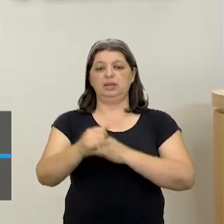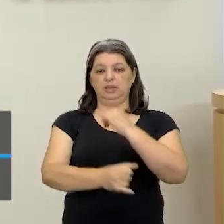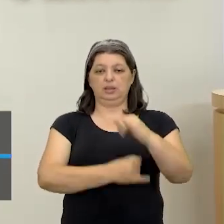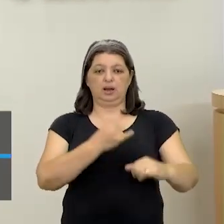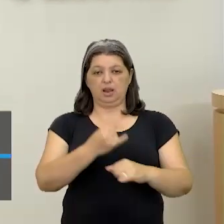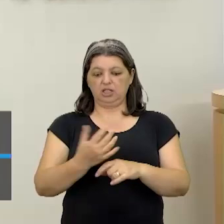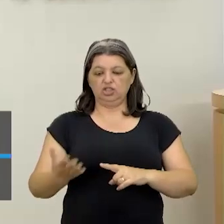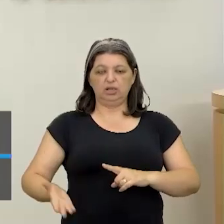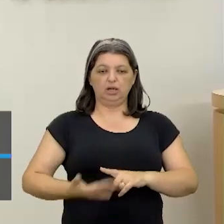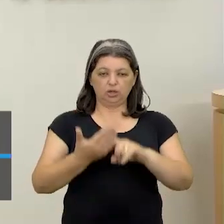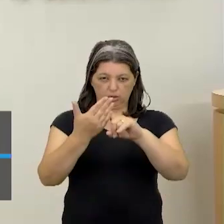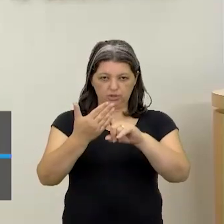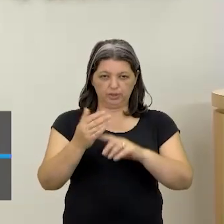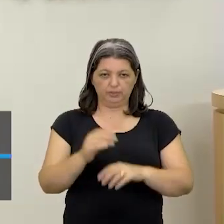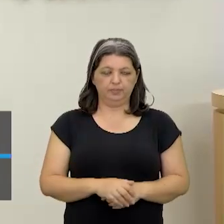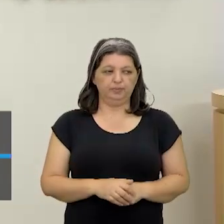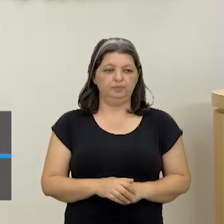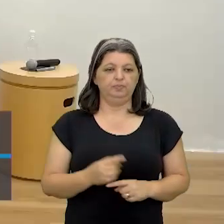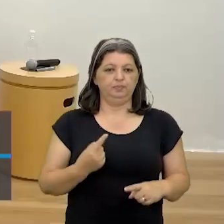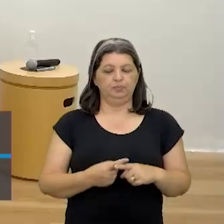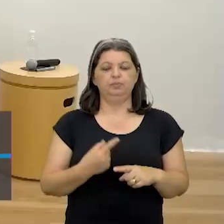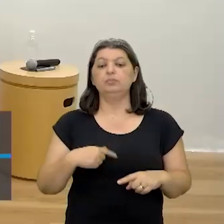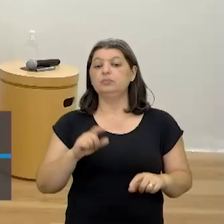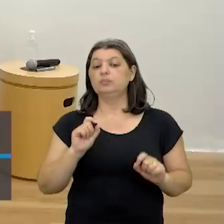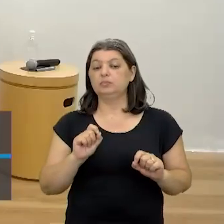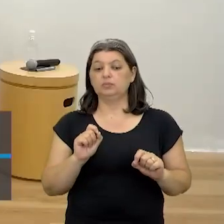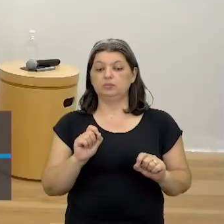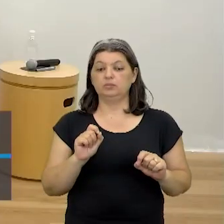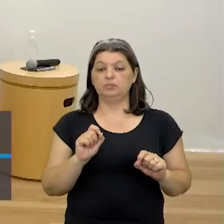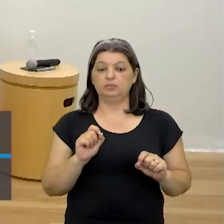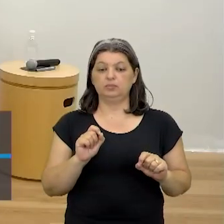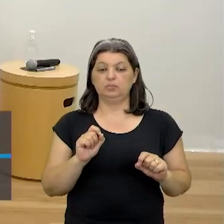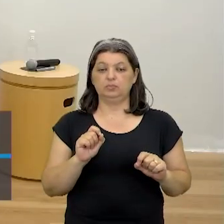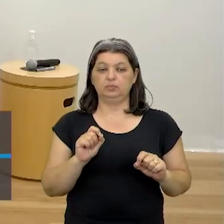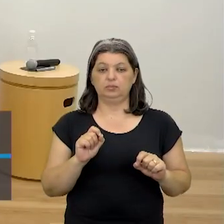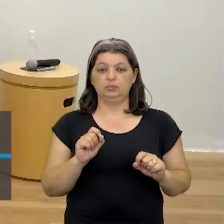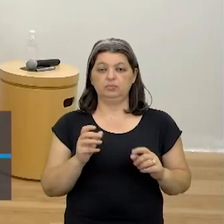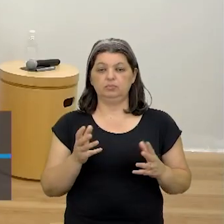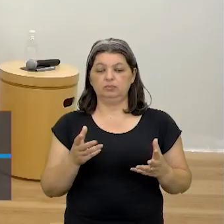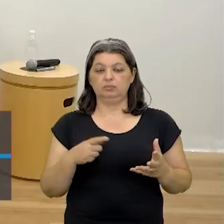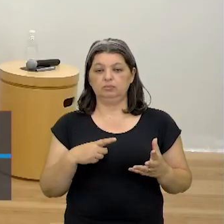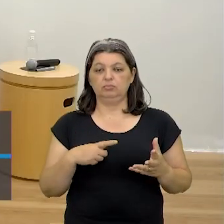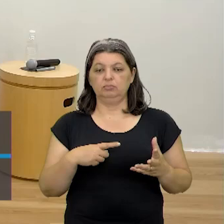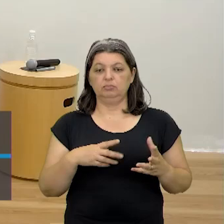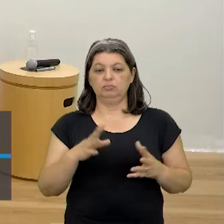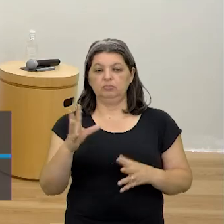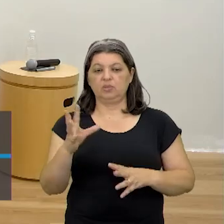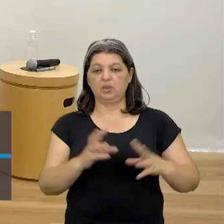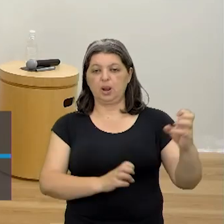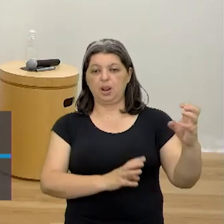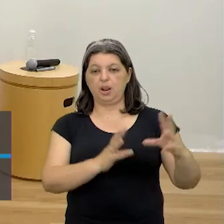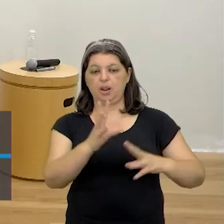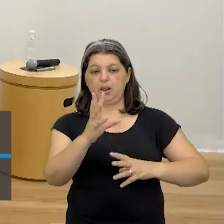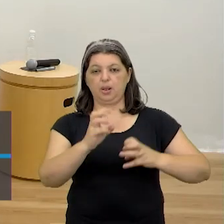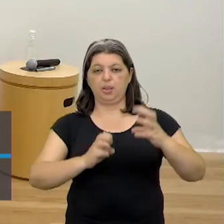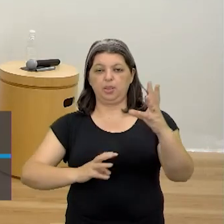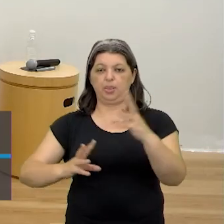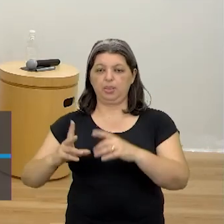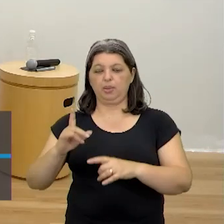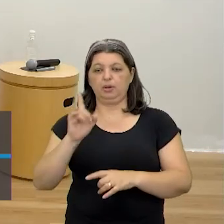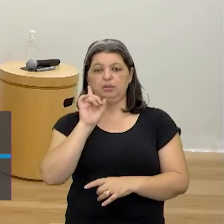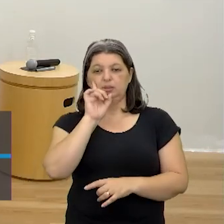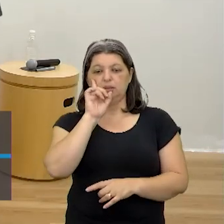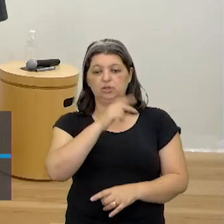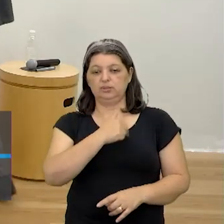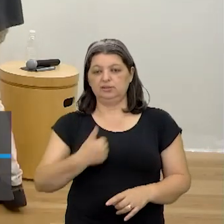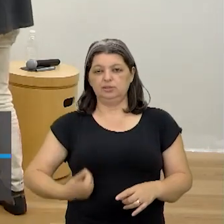Pois é. E aí, a parada aí tá sendo... Tem uma treta aí entre Estados Unidos e China porque isso